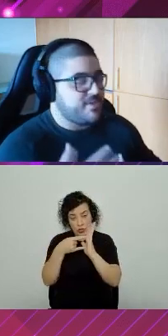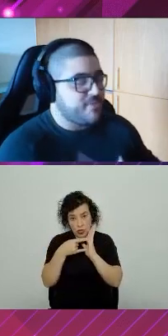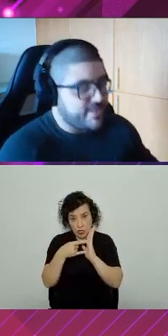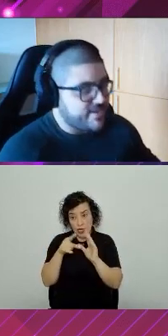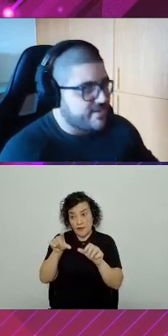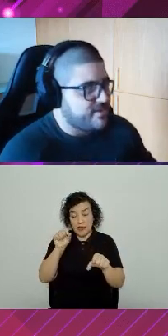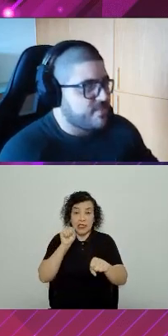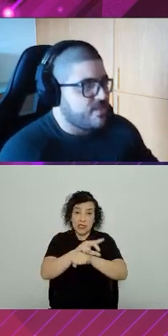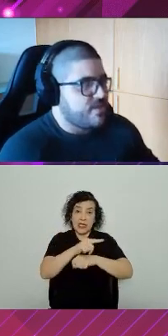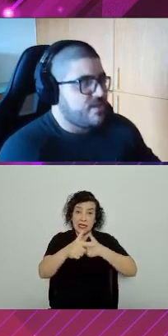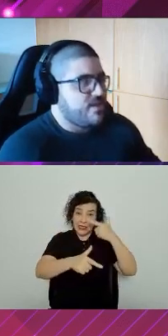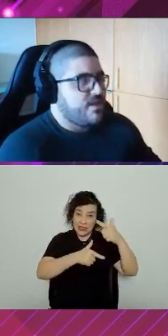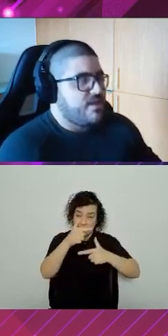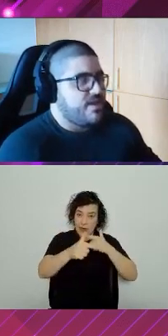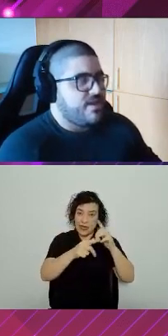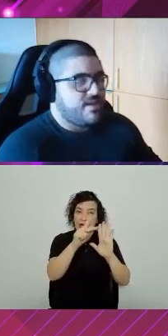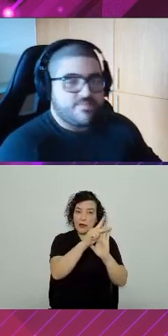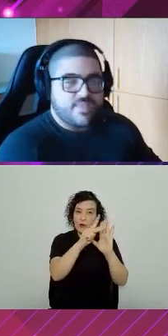no meu projeto header.